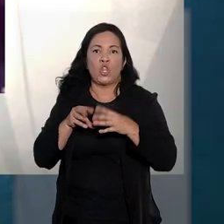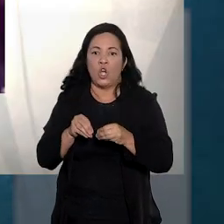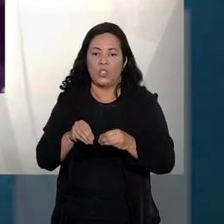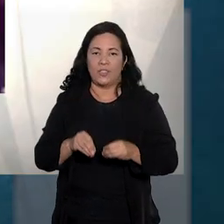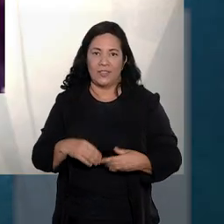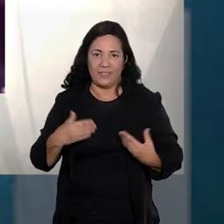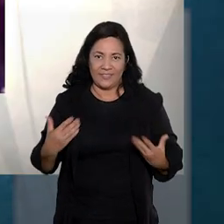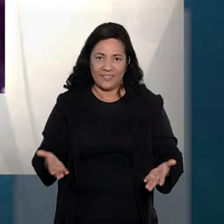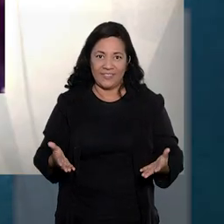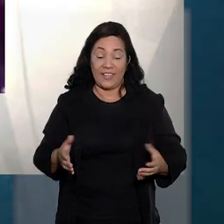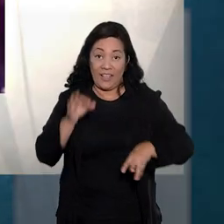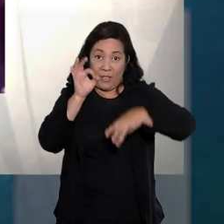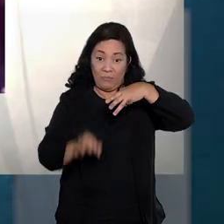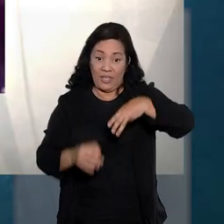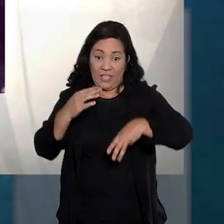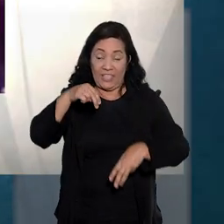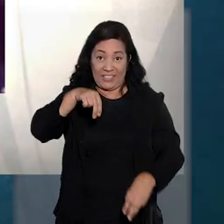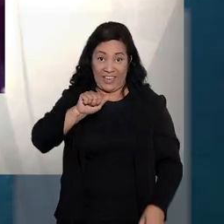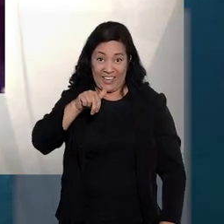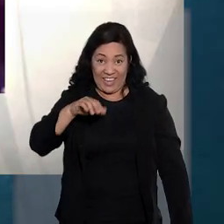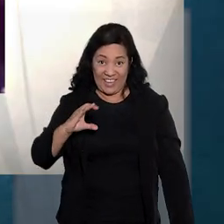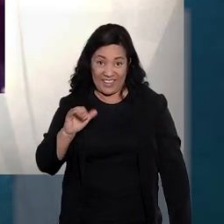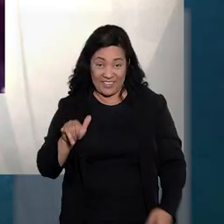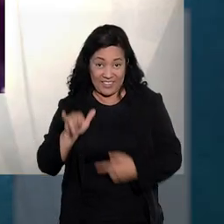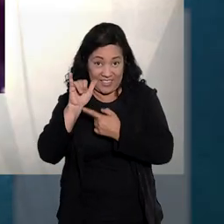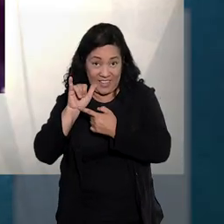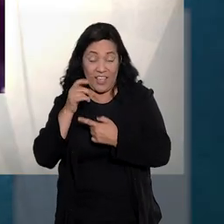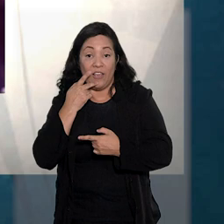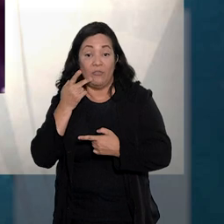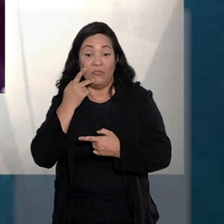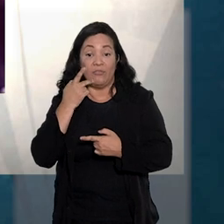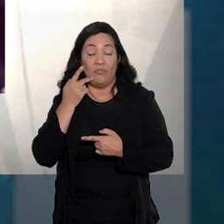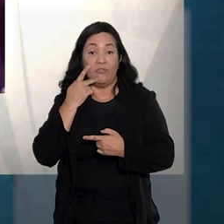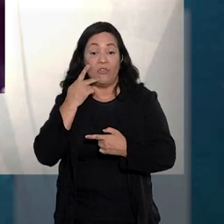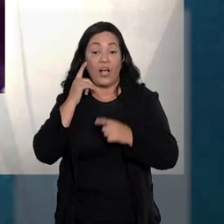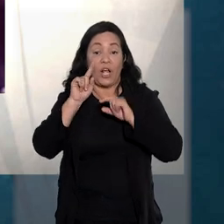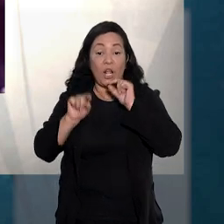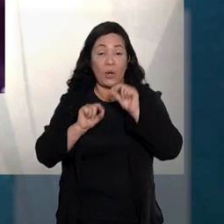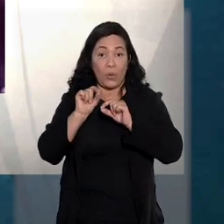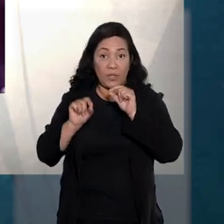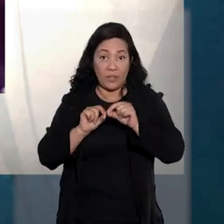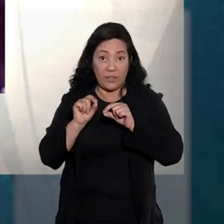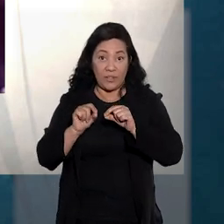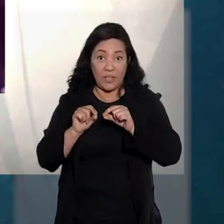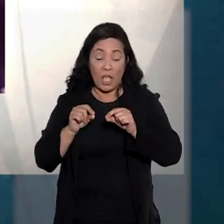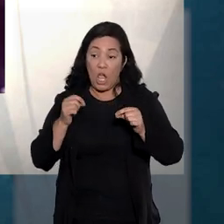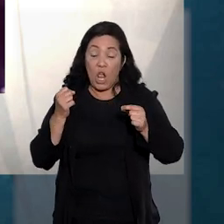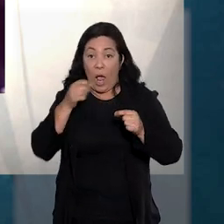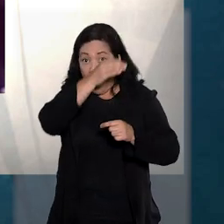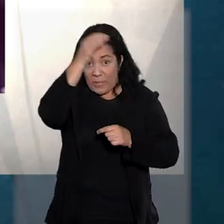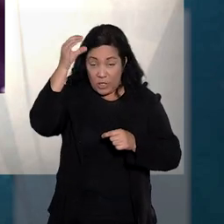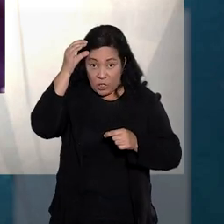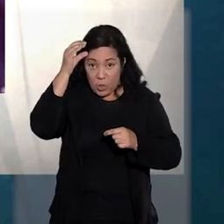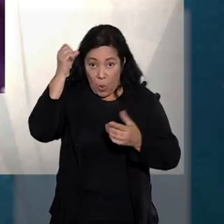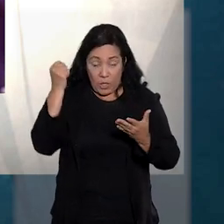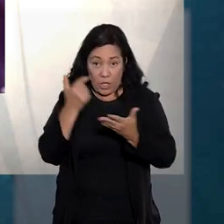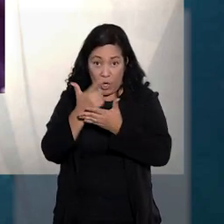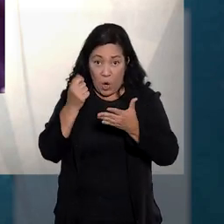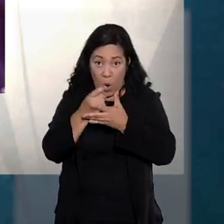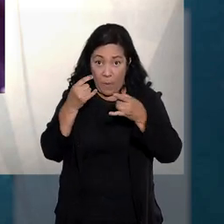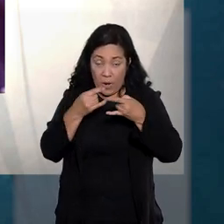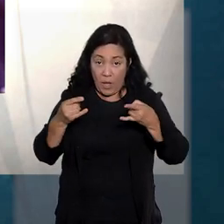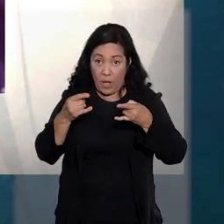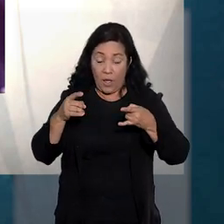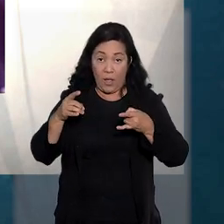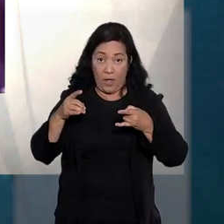A relatora do Recurso Especial, ministra Nancy Andrigue, afirmou que o reconhecimento da condição de consumidor, com